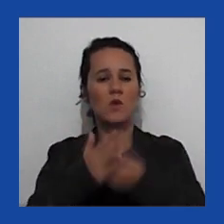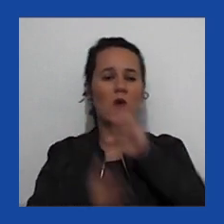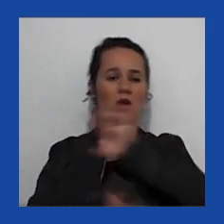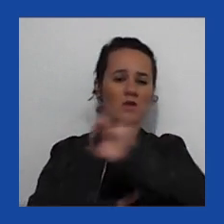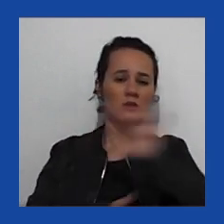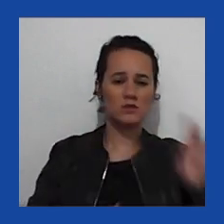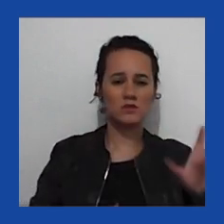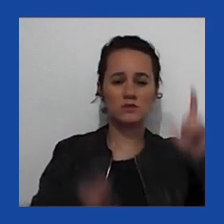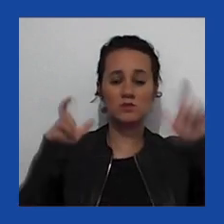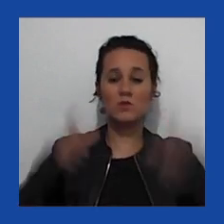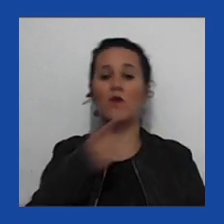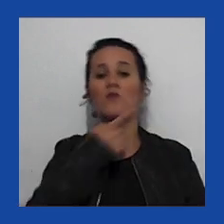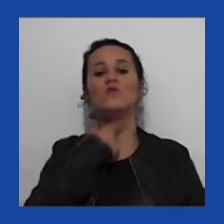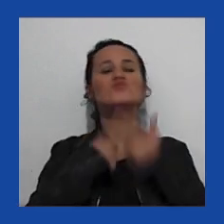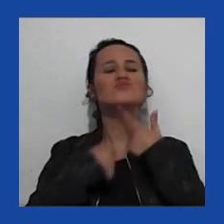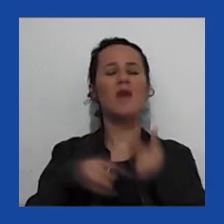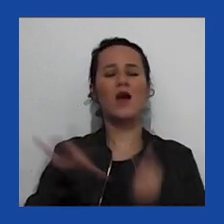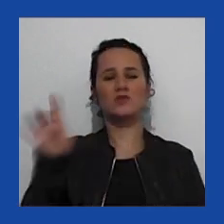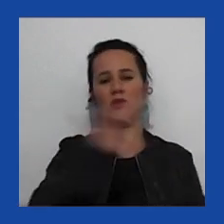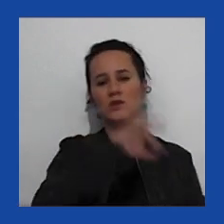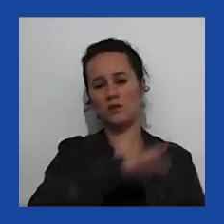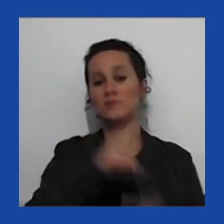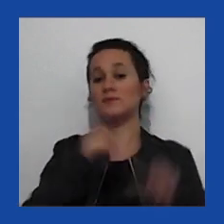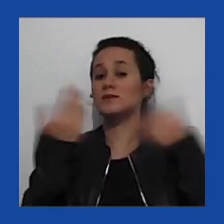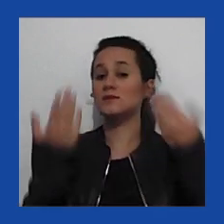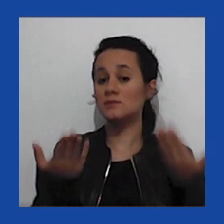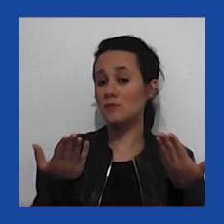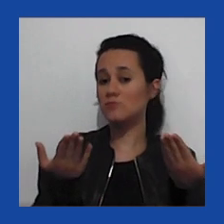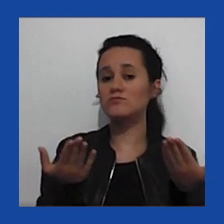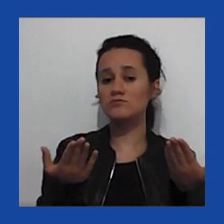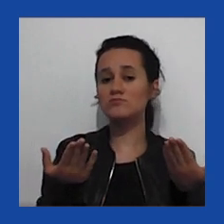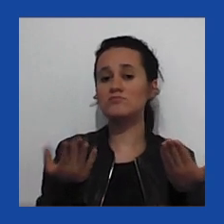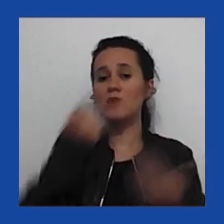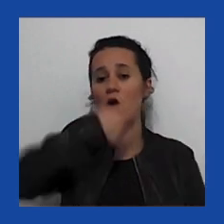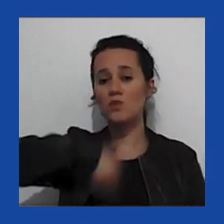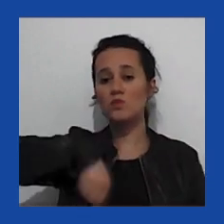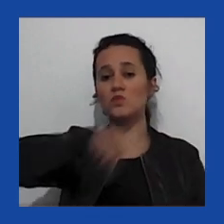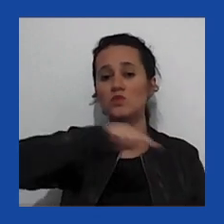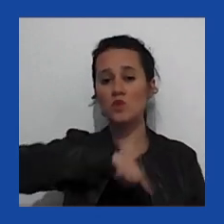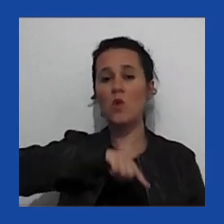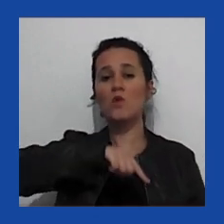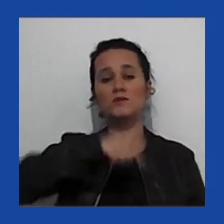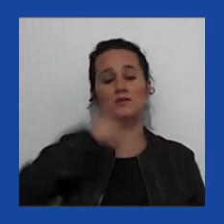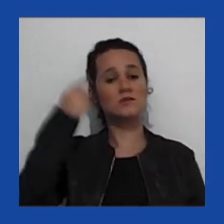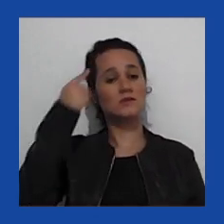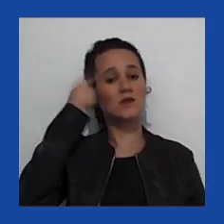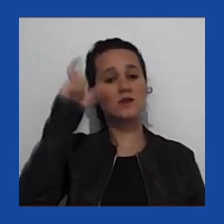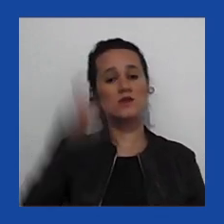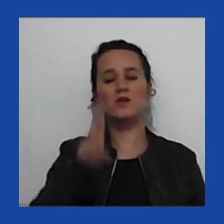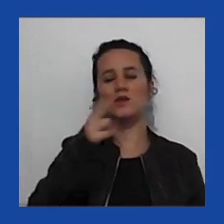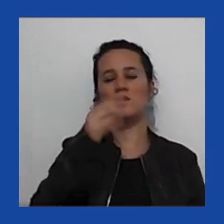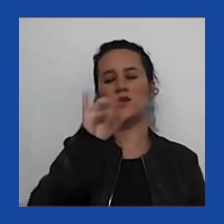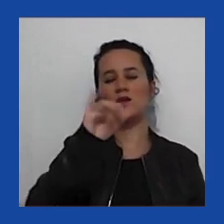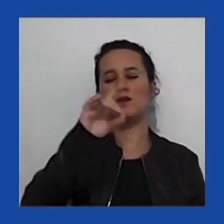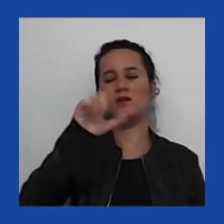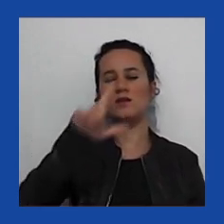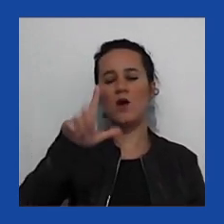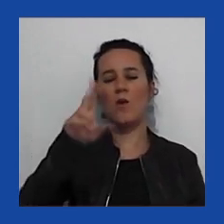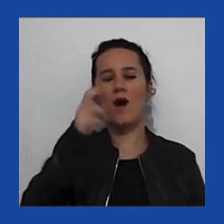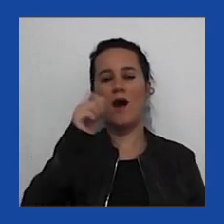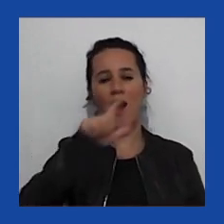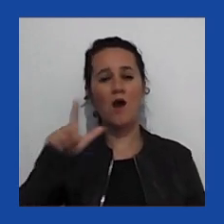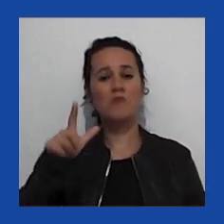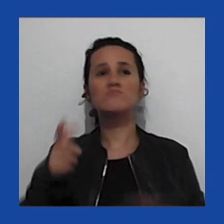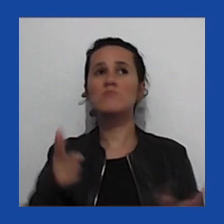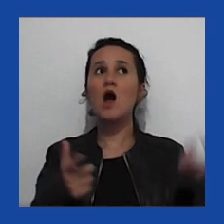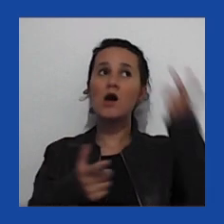das vontades e desejos. Então, para Norris e Inglehart, o que começou como contracultura nos anos